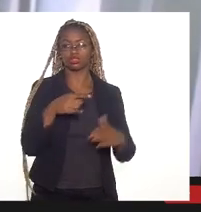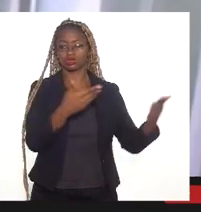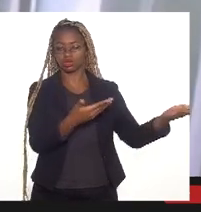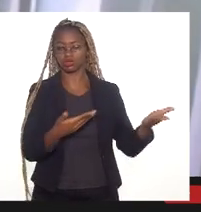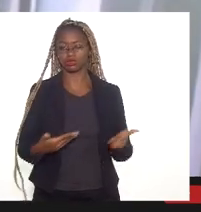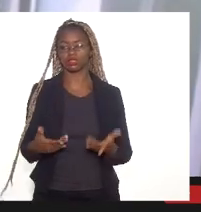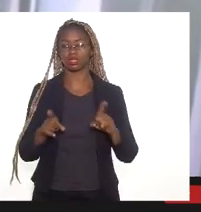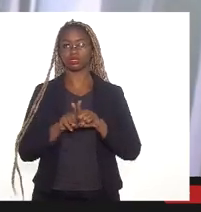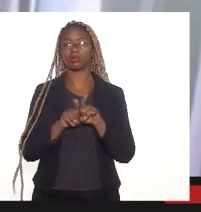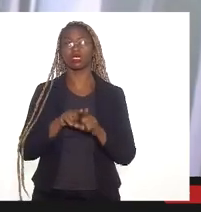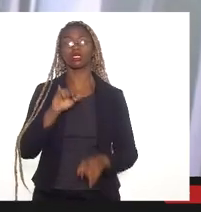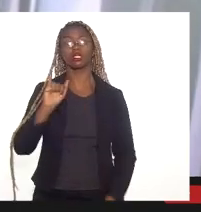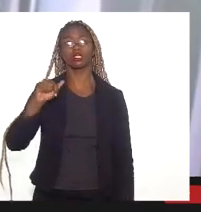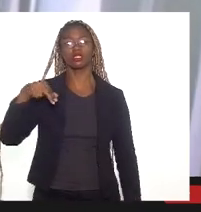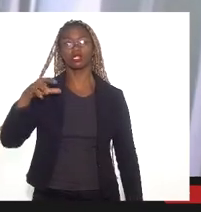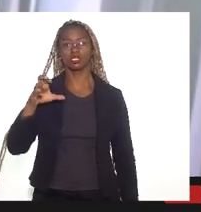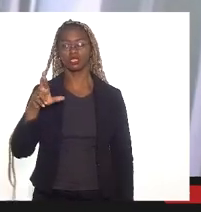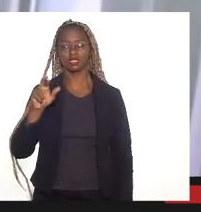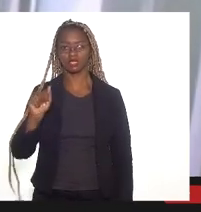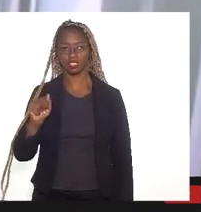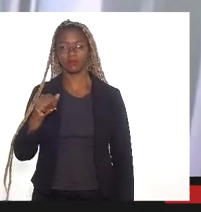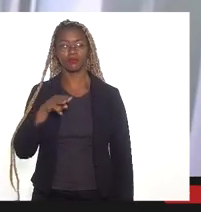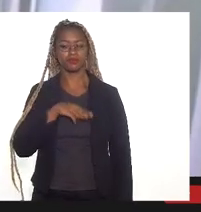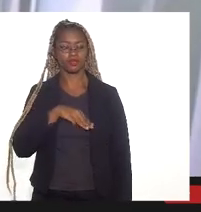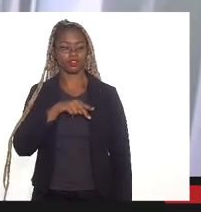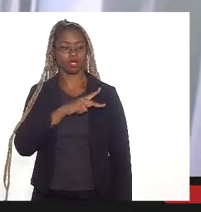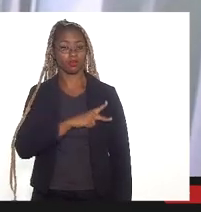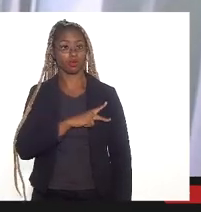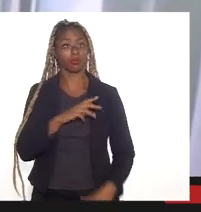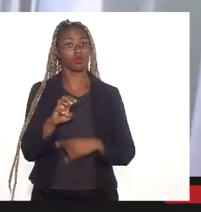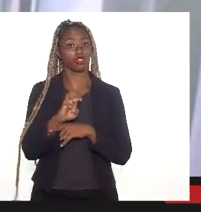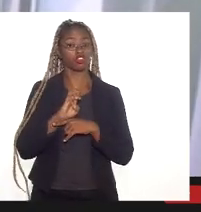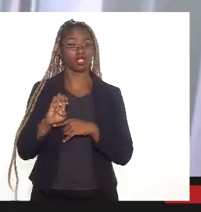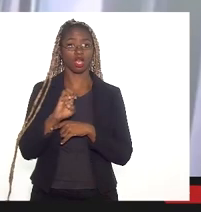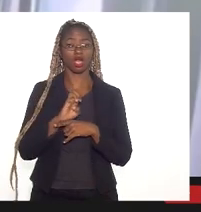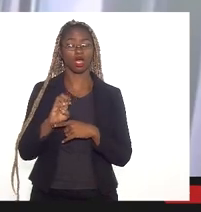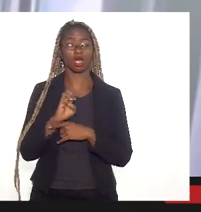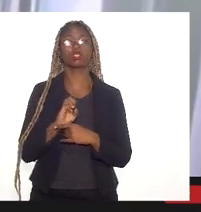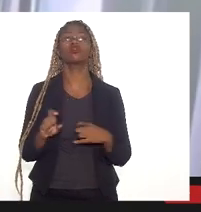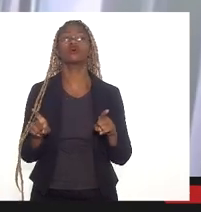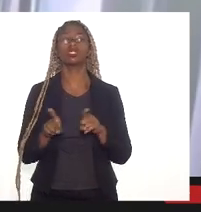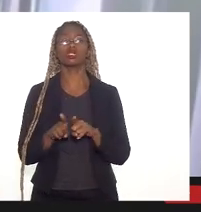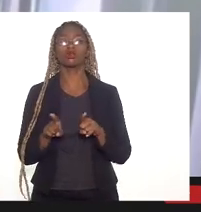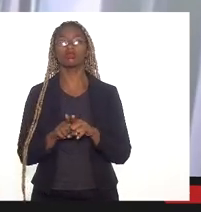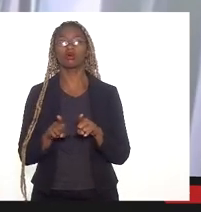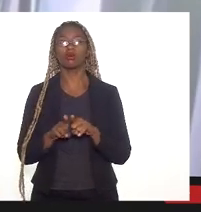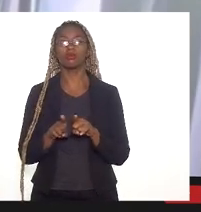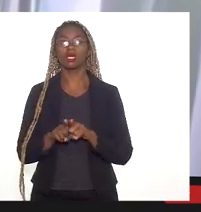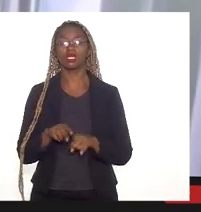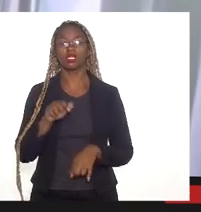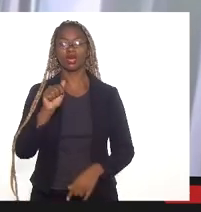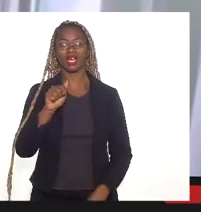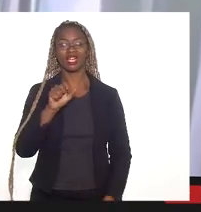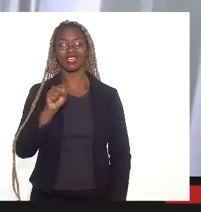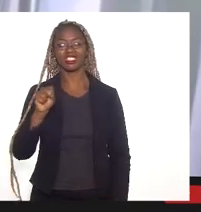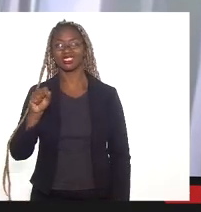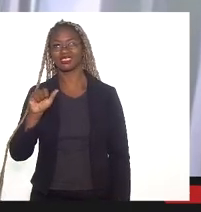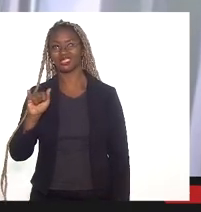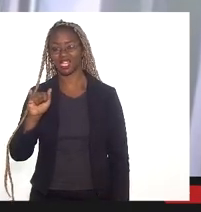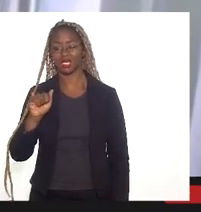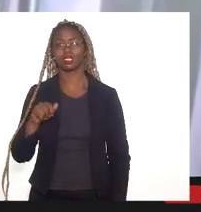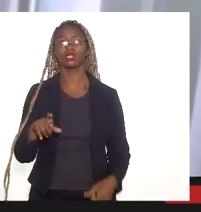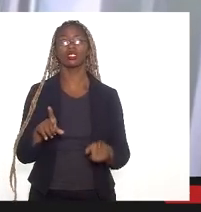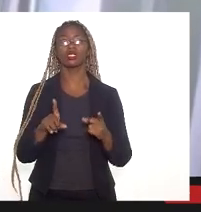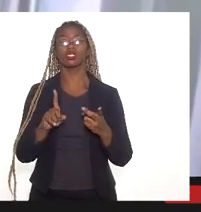o INCRA, o Ministério Público Estadual também, o empreendimento Açaí, a empresa